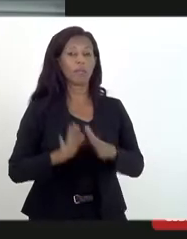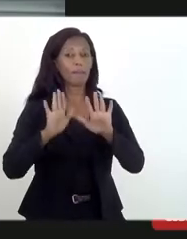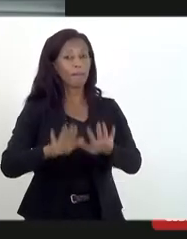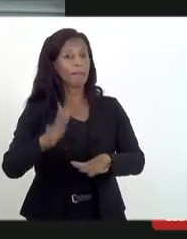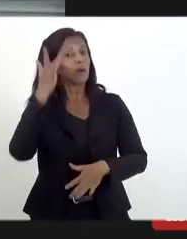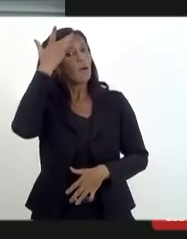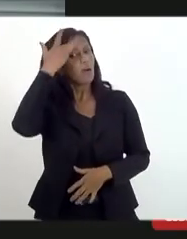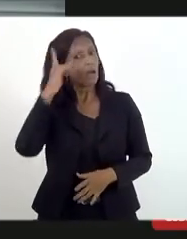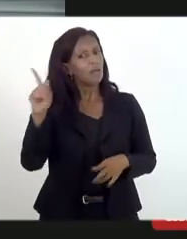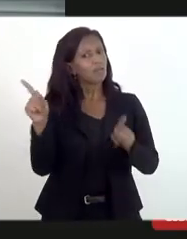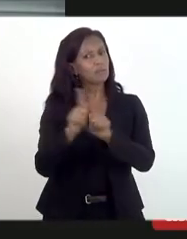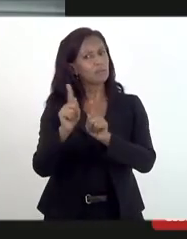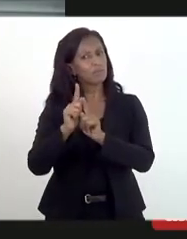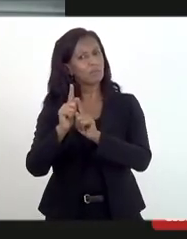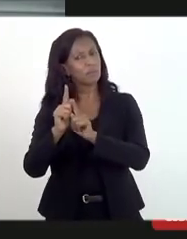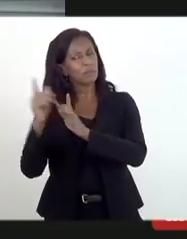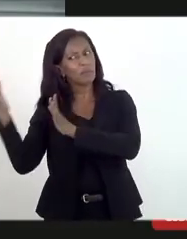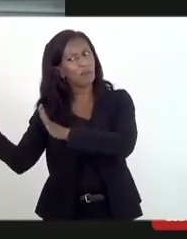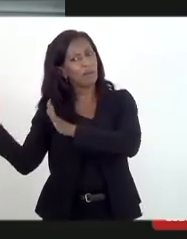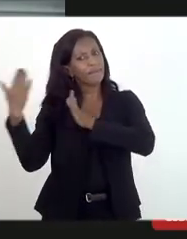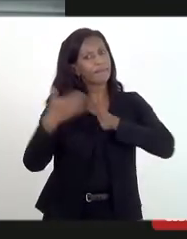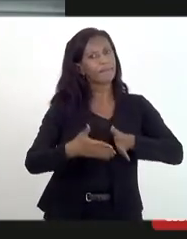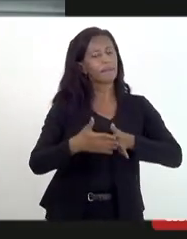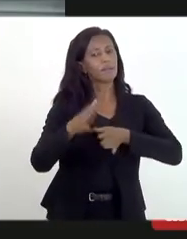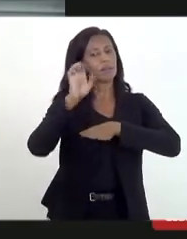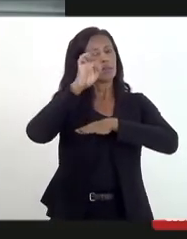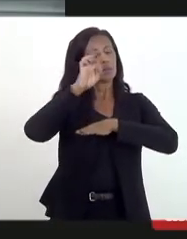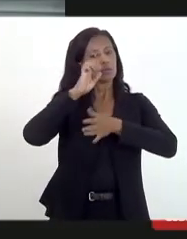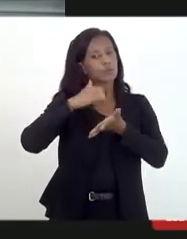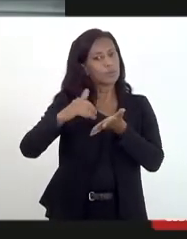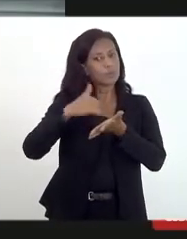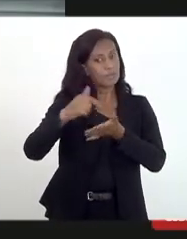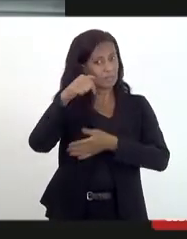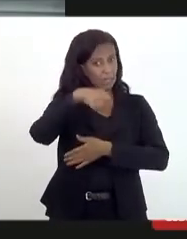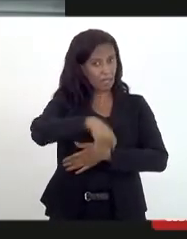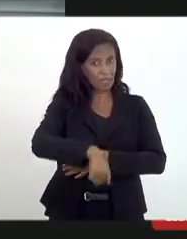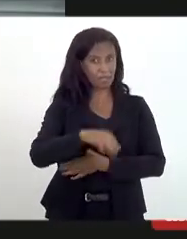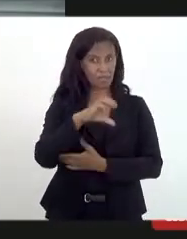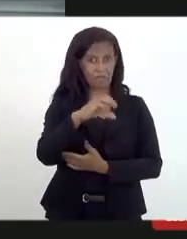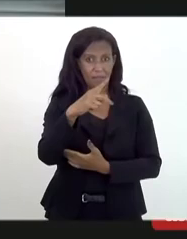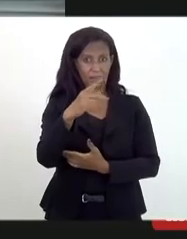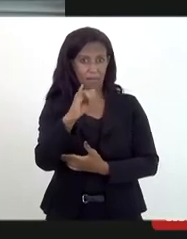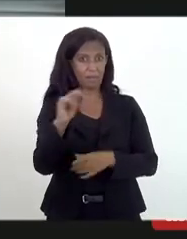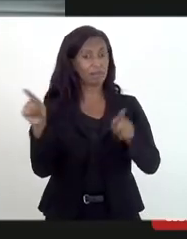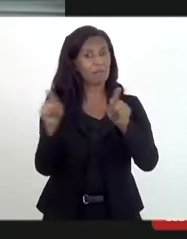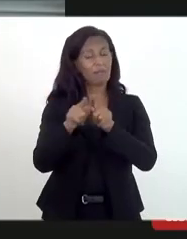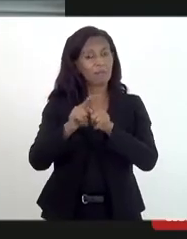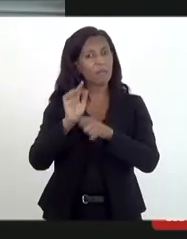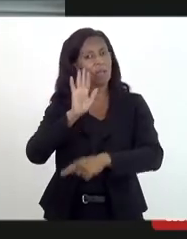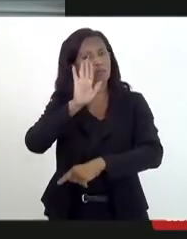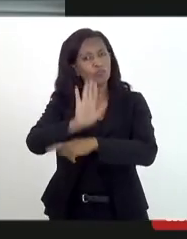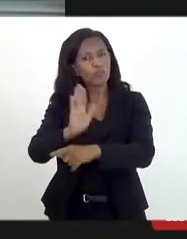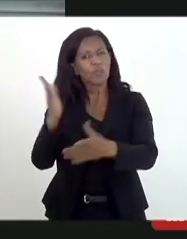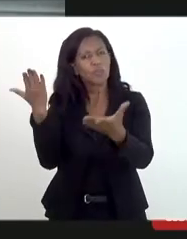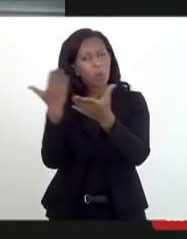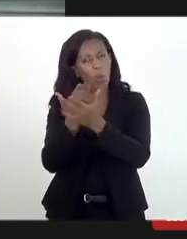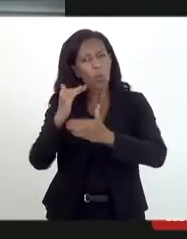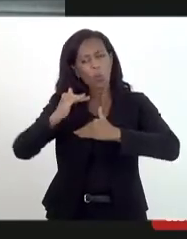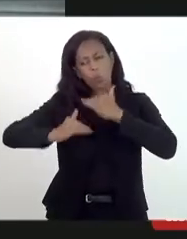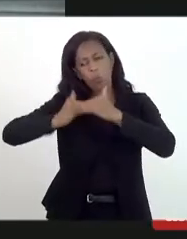acho que a vinda do secretário a esta CPI também contribui nesse processo de sensibilização